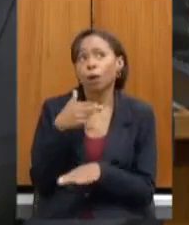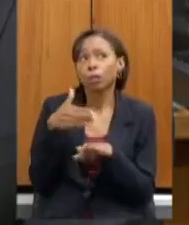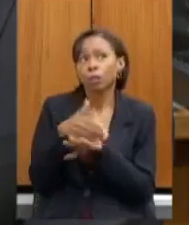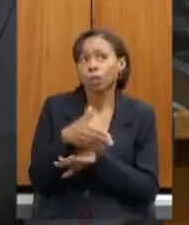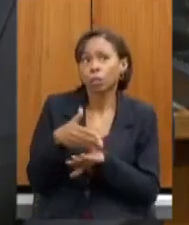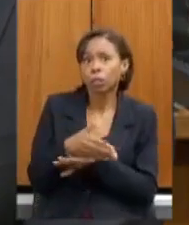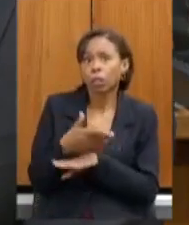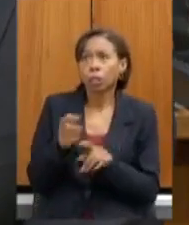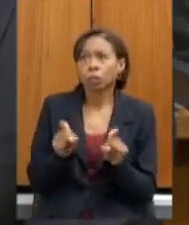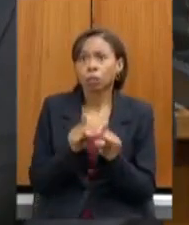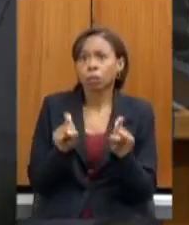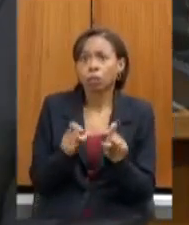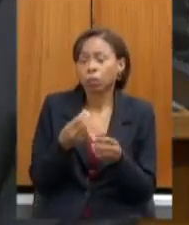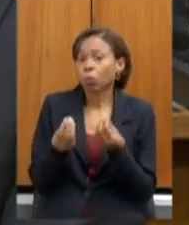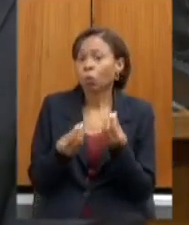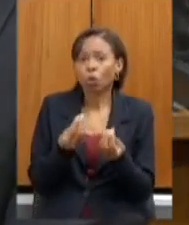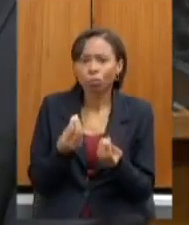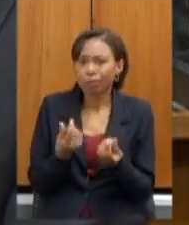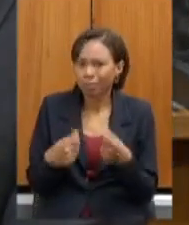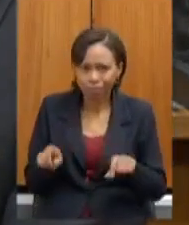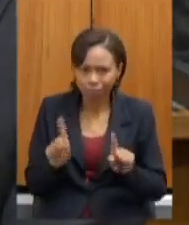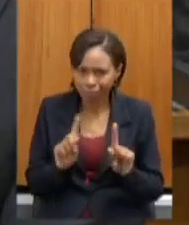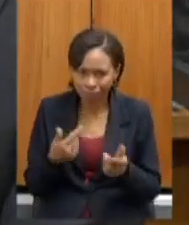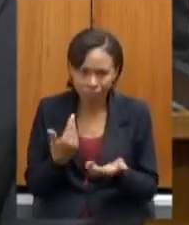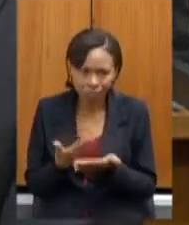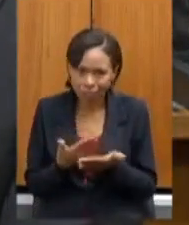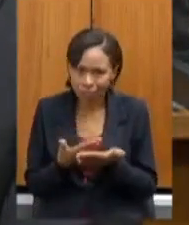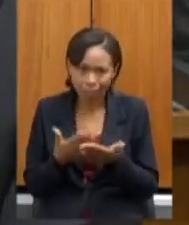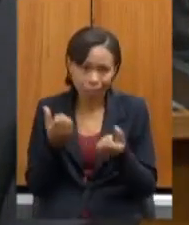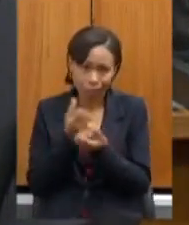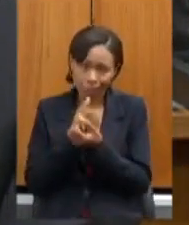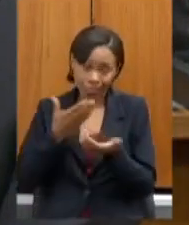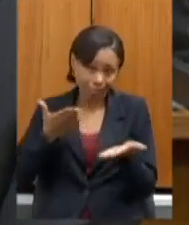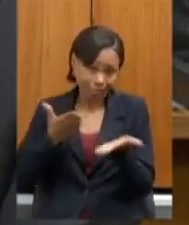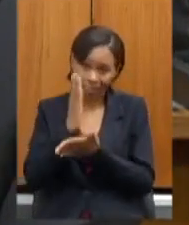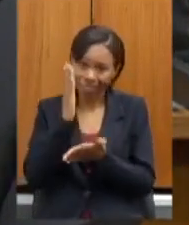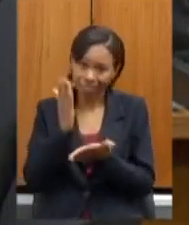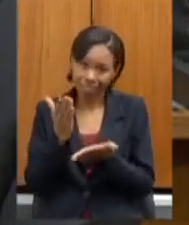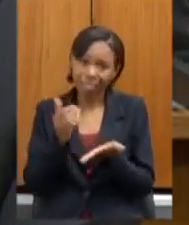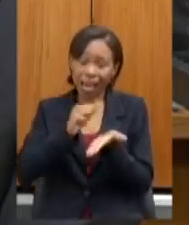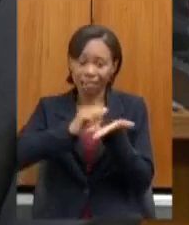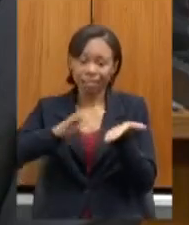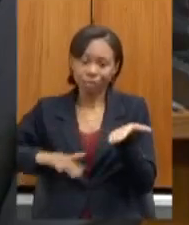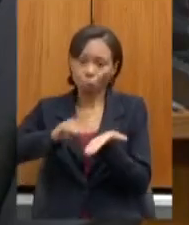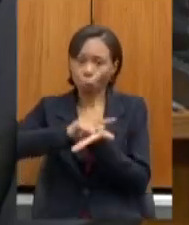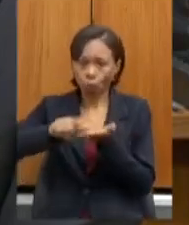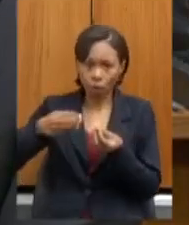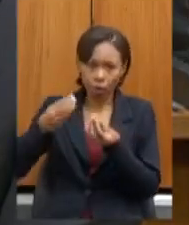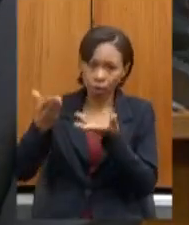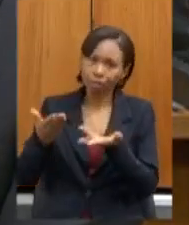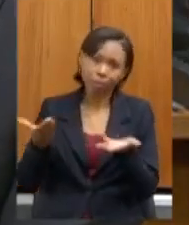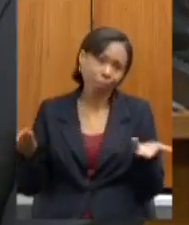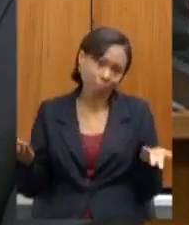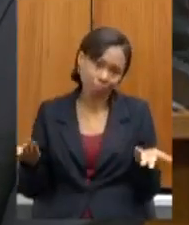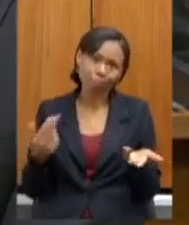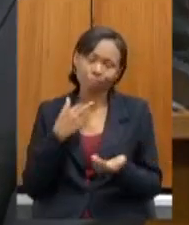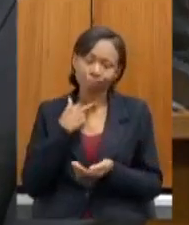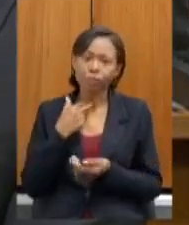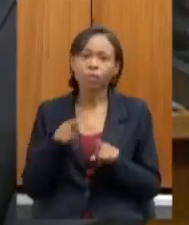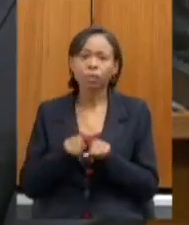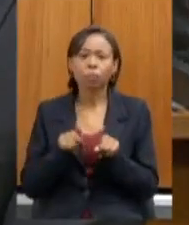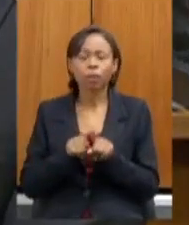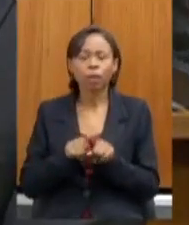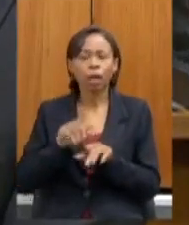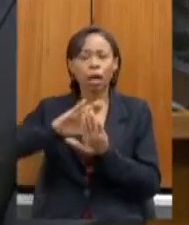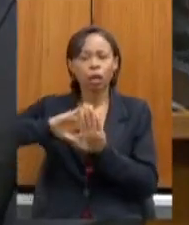passar de ano porque é isso que fica o recado quando ele pode entregar em branco com relação a ideologia de pets realmente a gente vê que